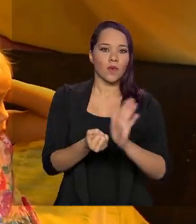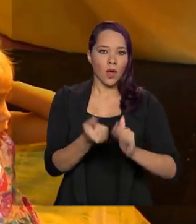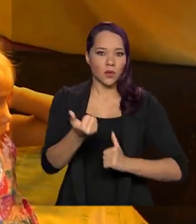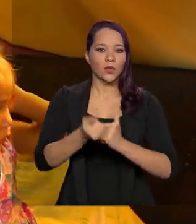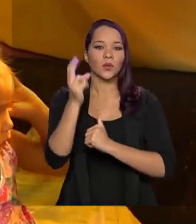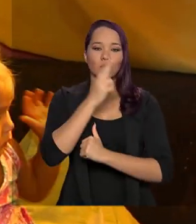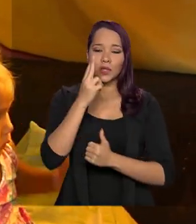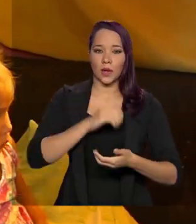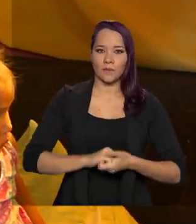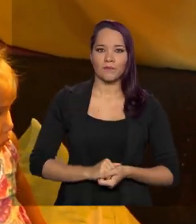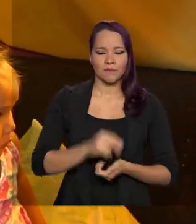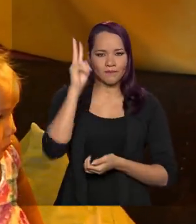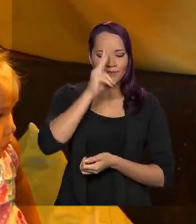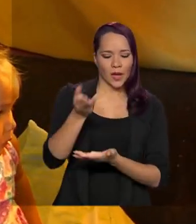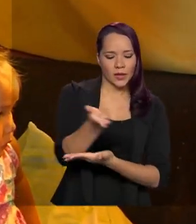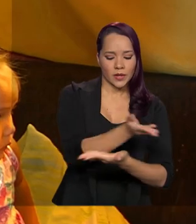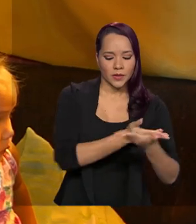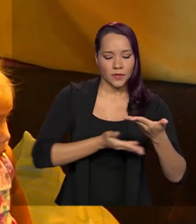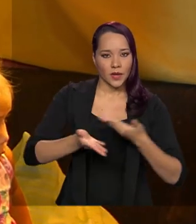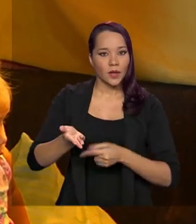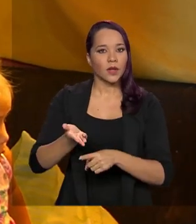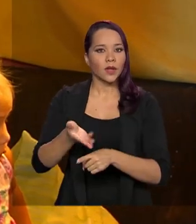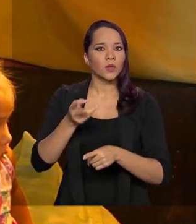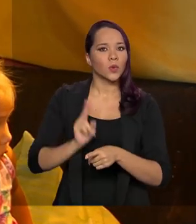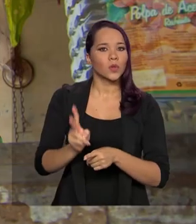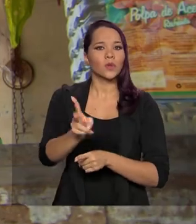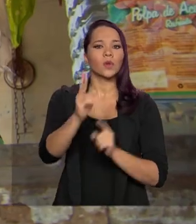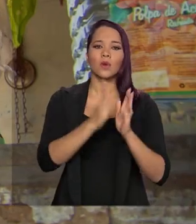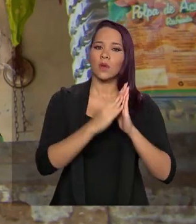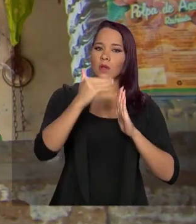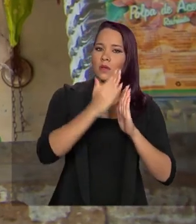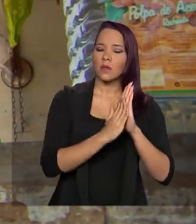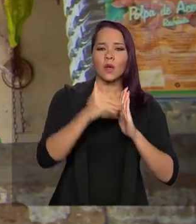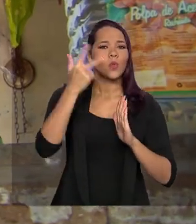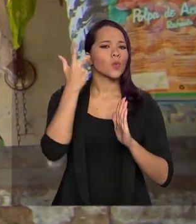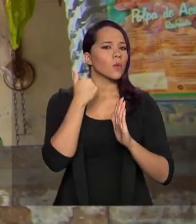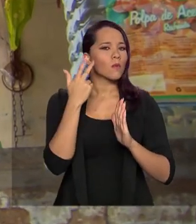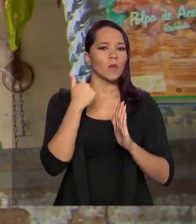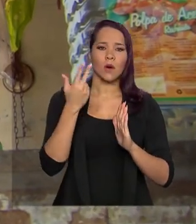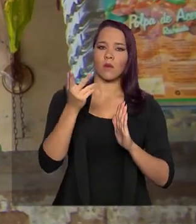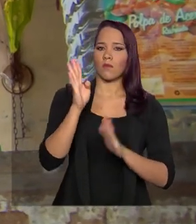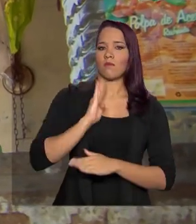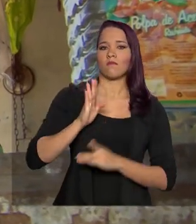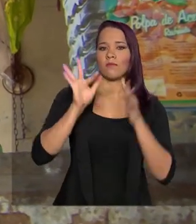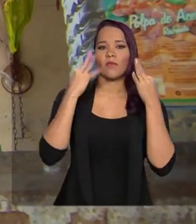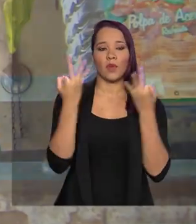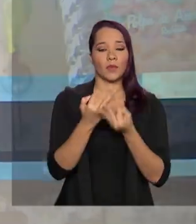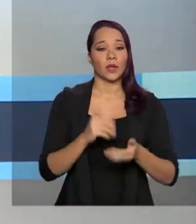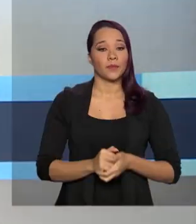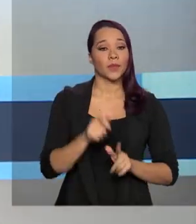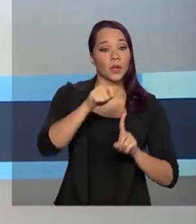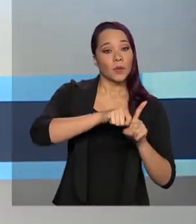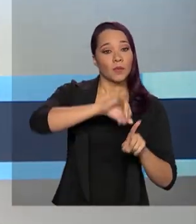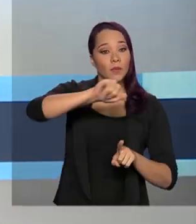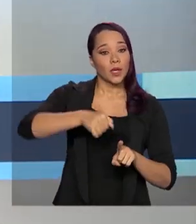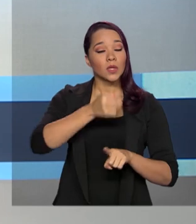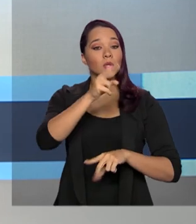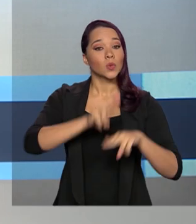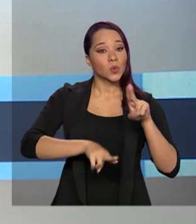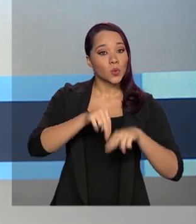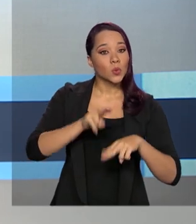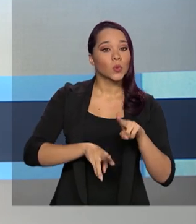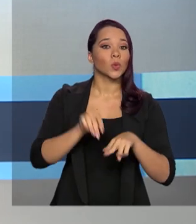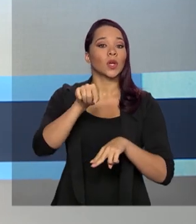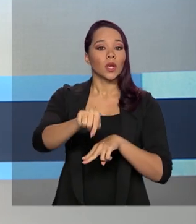Lembrando que a transferência dos recursos segue o calendário normal do Bolsa Família. Em junho, a folha de pagamento do programa